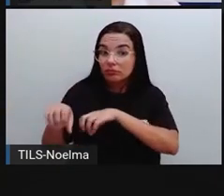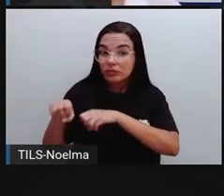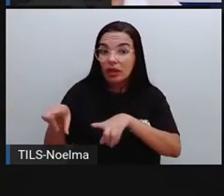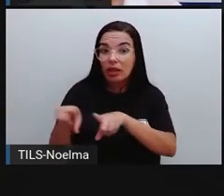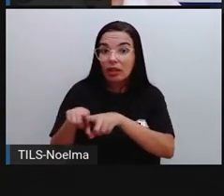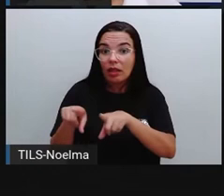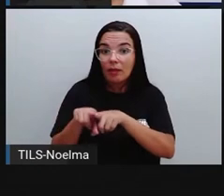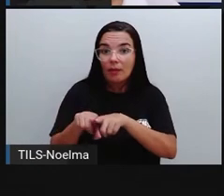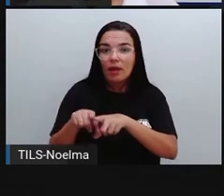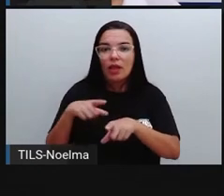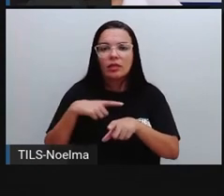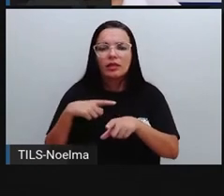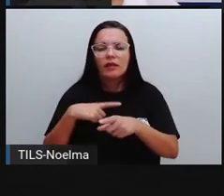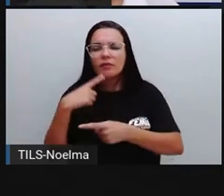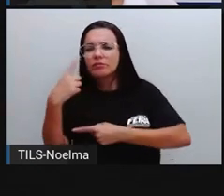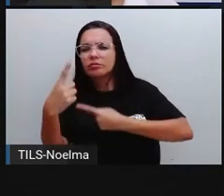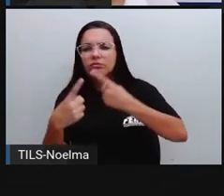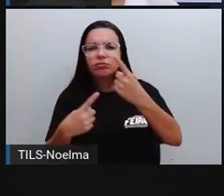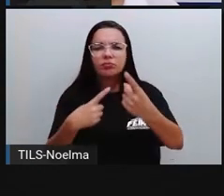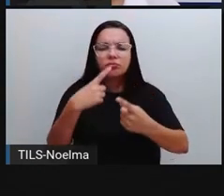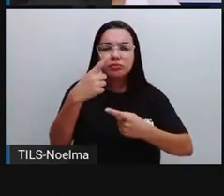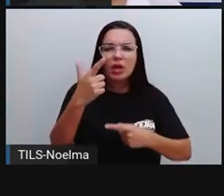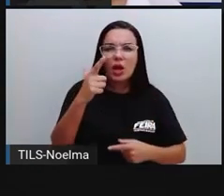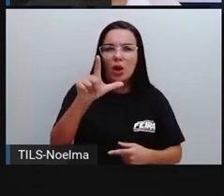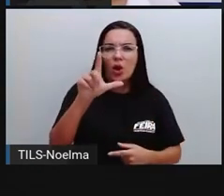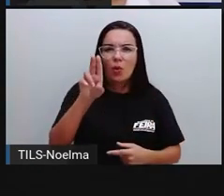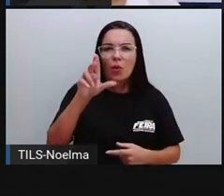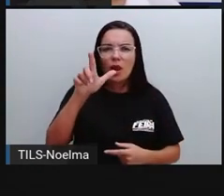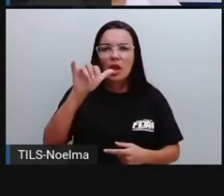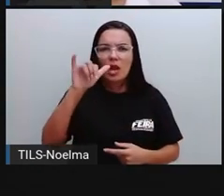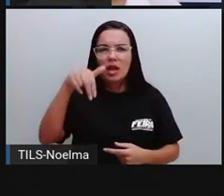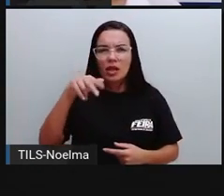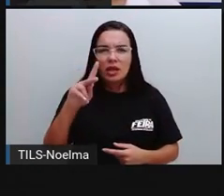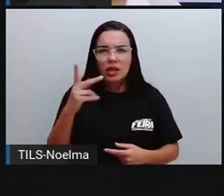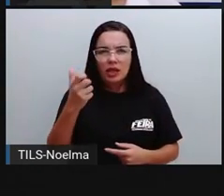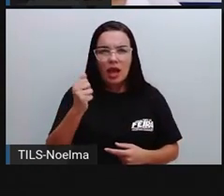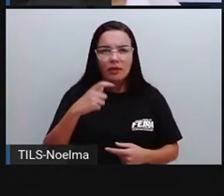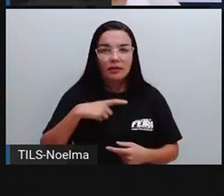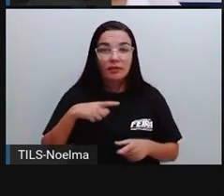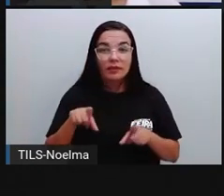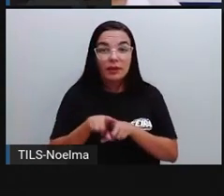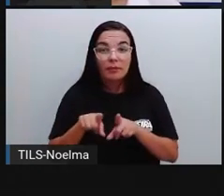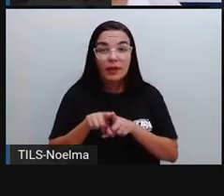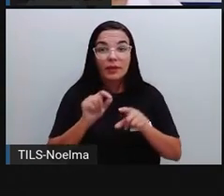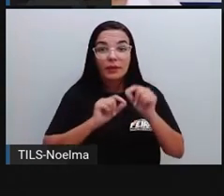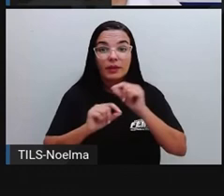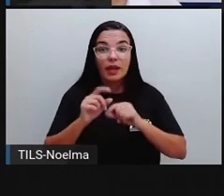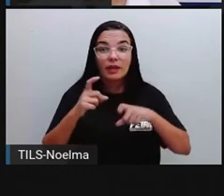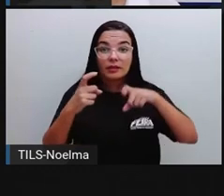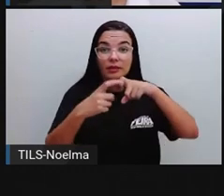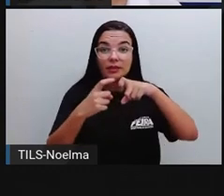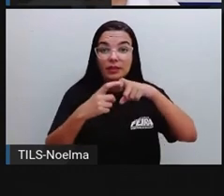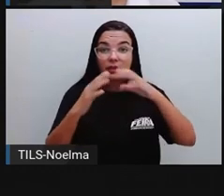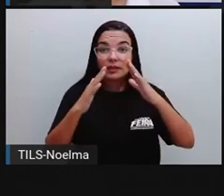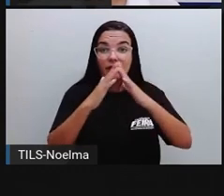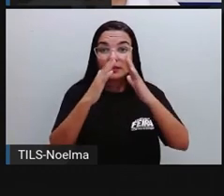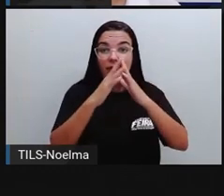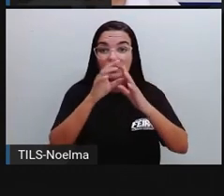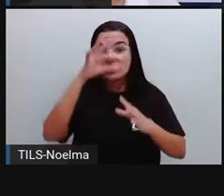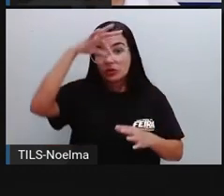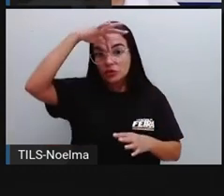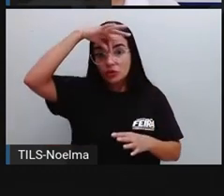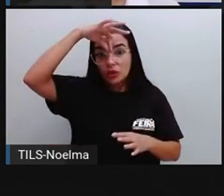Dentre as iniciativas citadas por Lulinha, está a entrega do Ambulatório Ginecológico da Policlínica do Tomba,